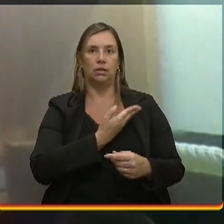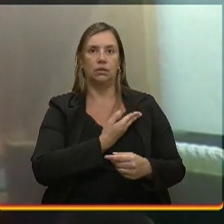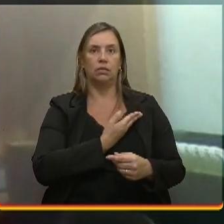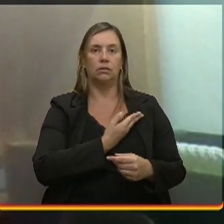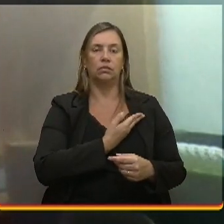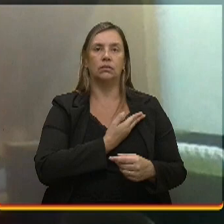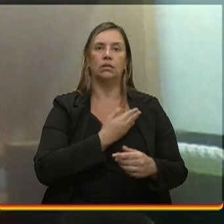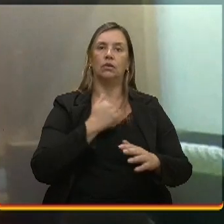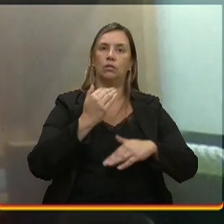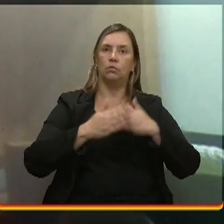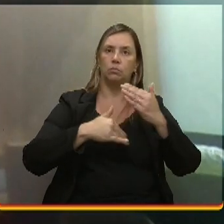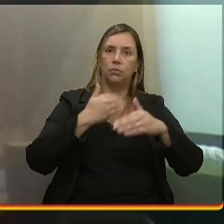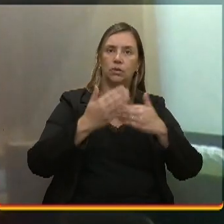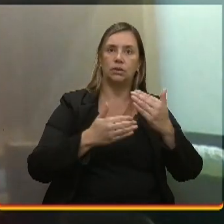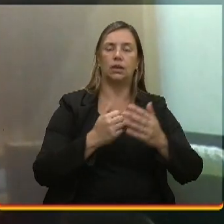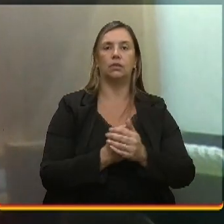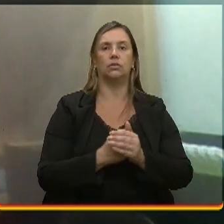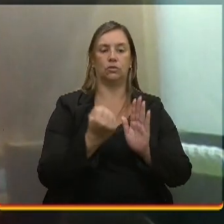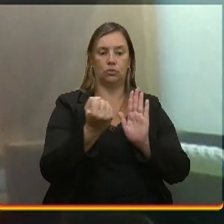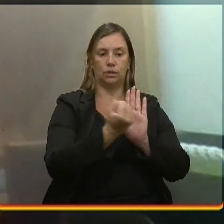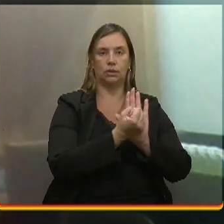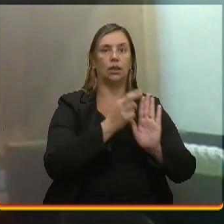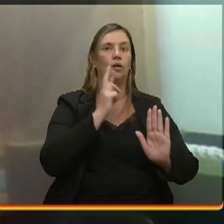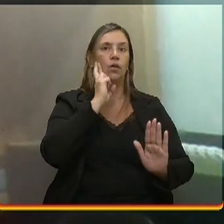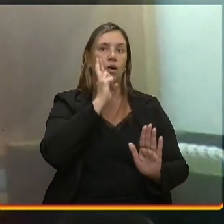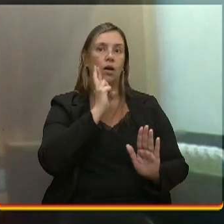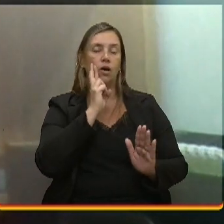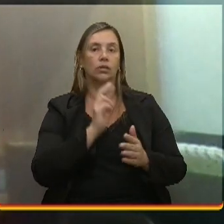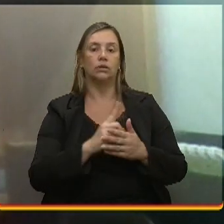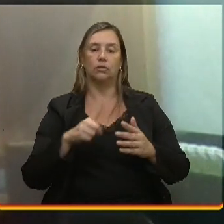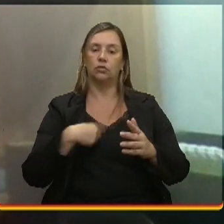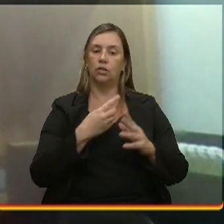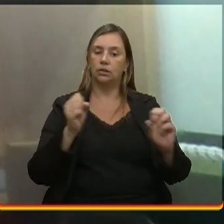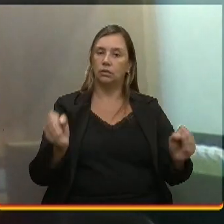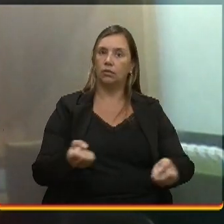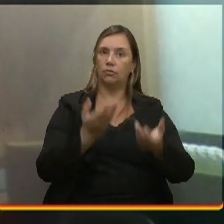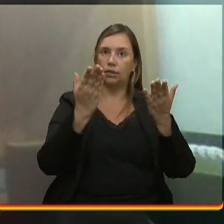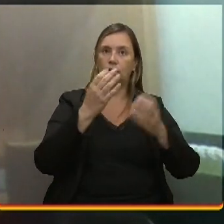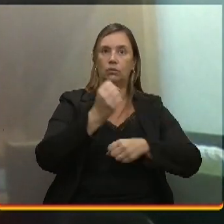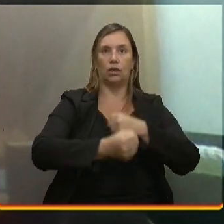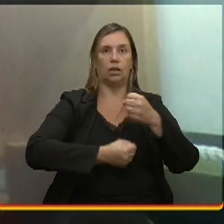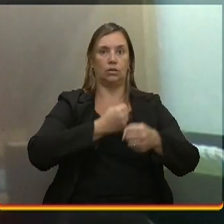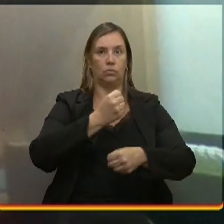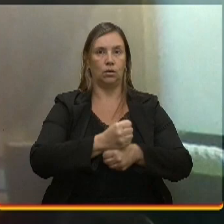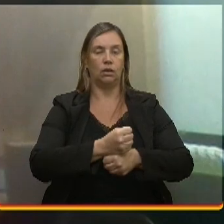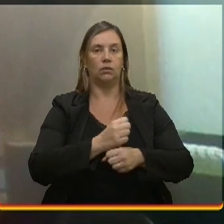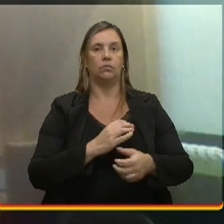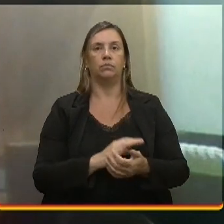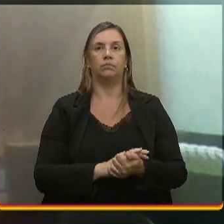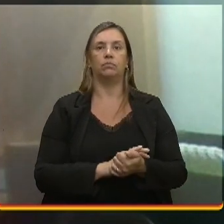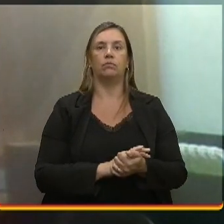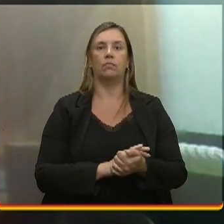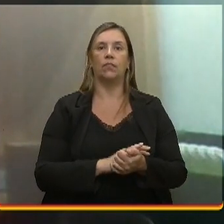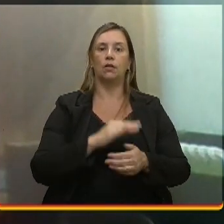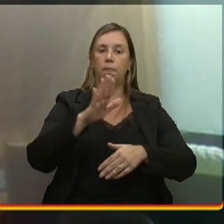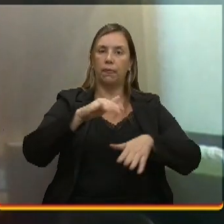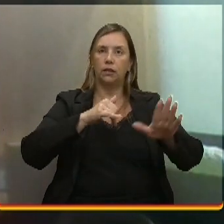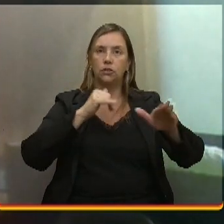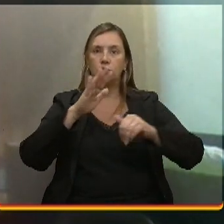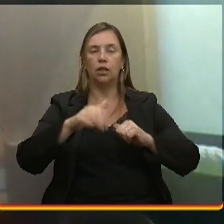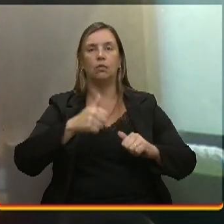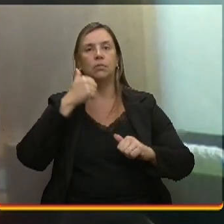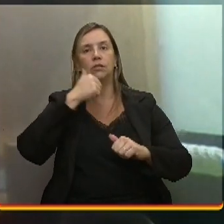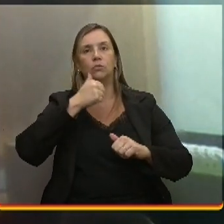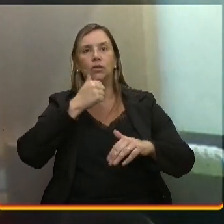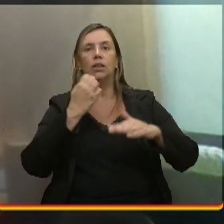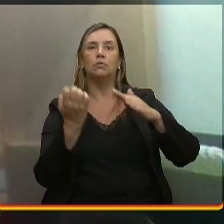o processo, selo rosa vem de um evento que a gente criou anual, e que, enfim, chama as empresárias,